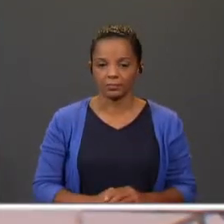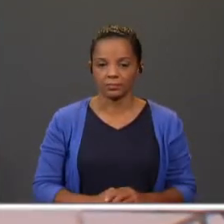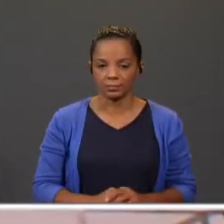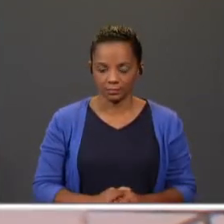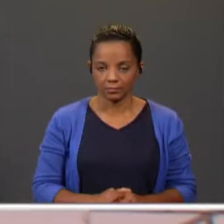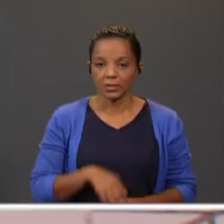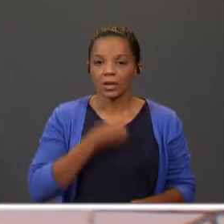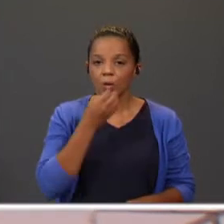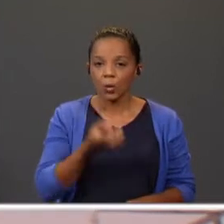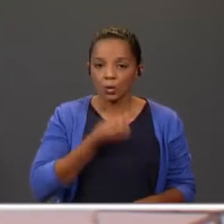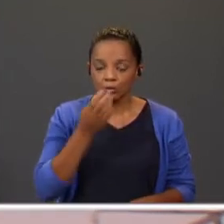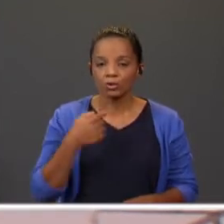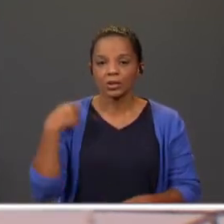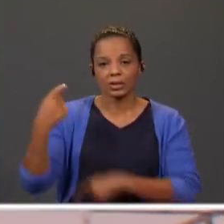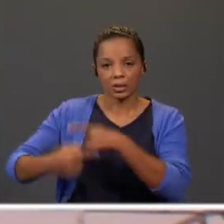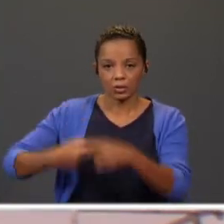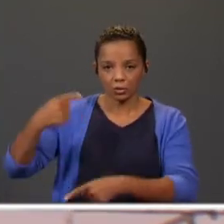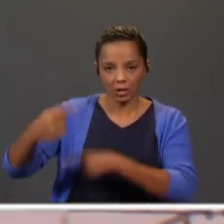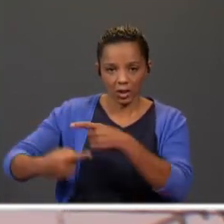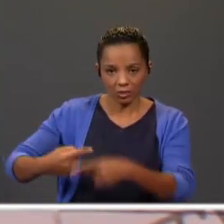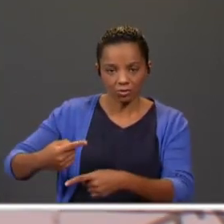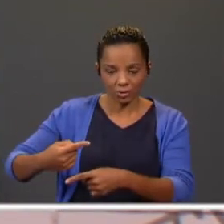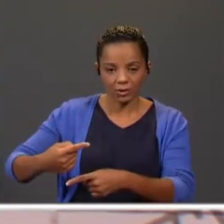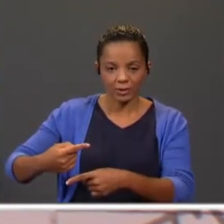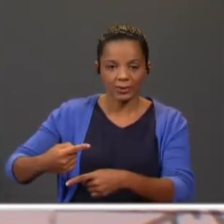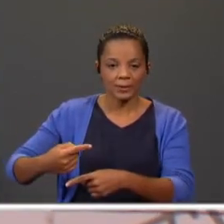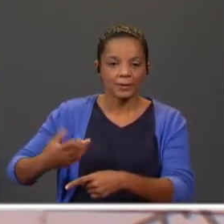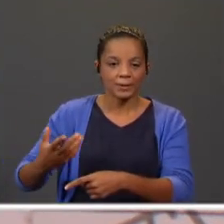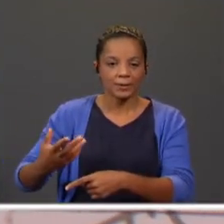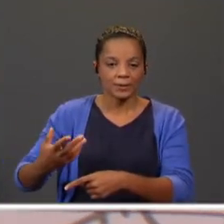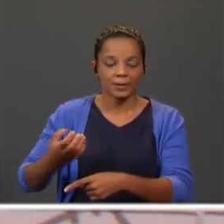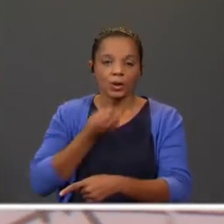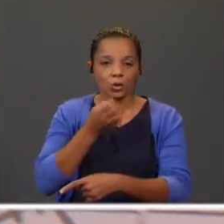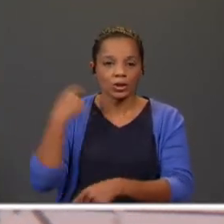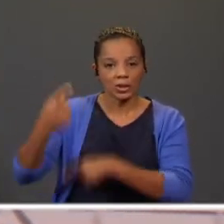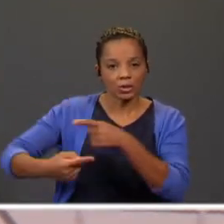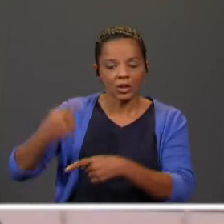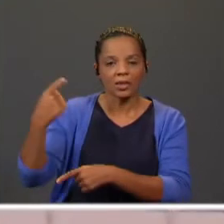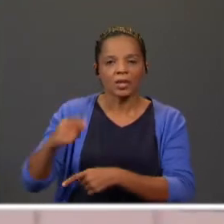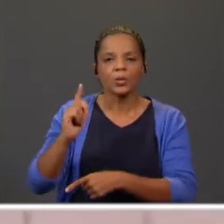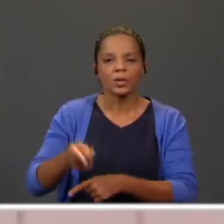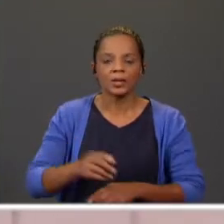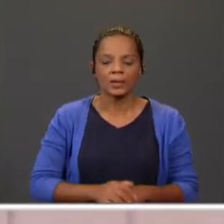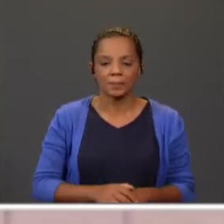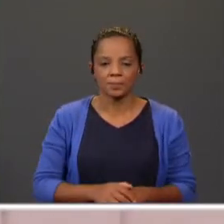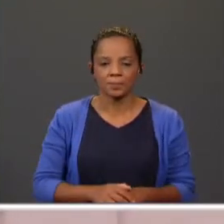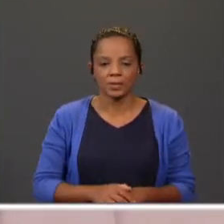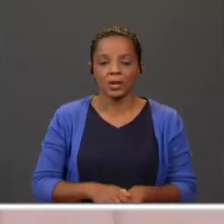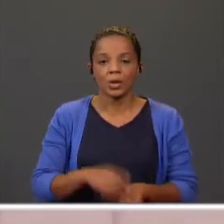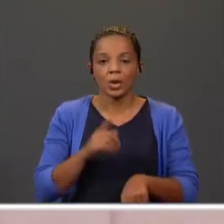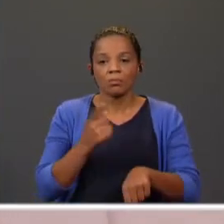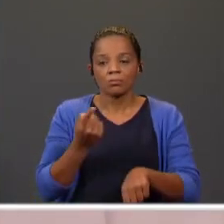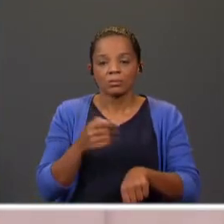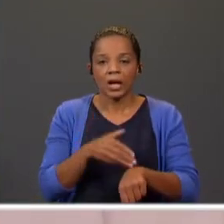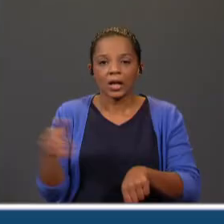Os contos tradicionais têm... Os contos tradicionais têm o quê? O tempo e o espaço da ação